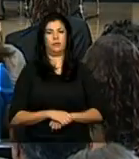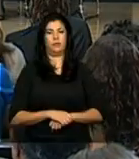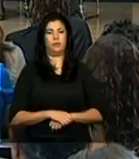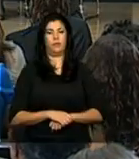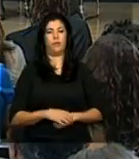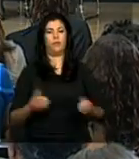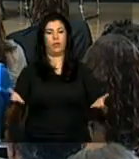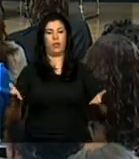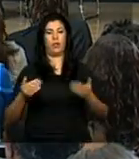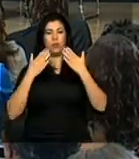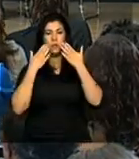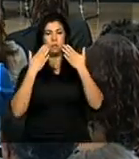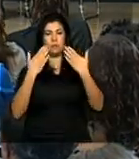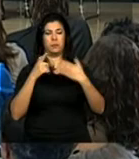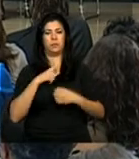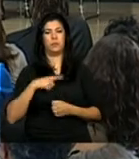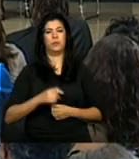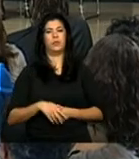Ideli Salvat